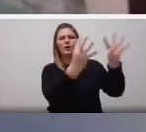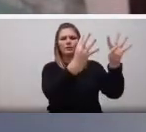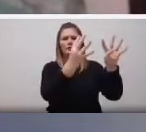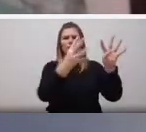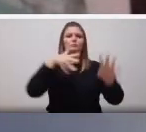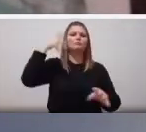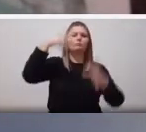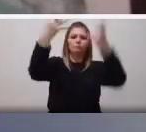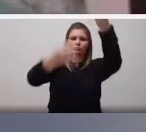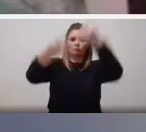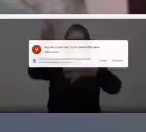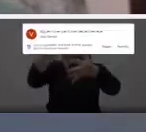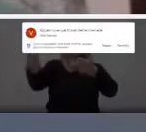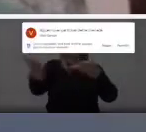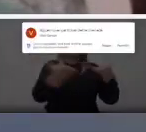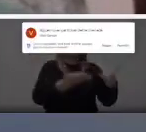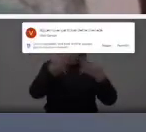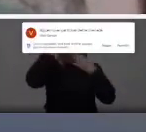do doutor Luiz. Muito obrigado.